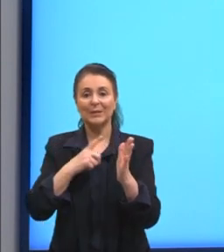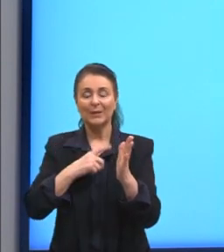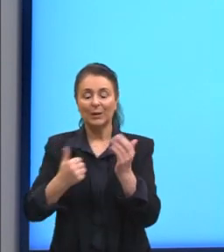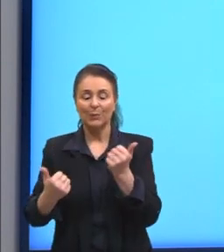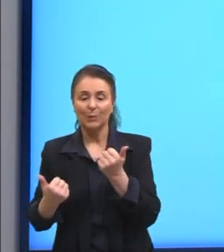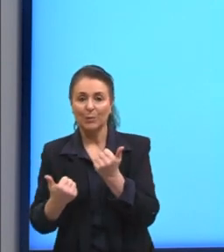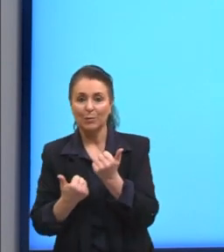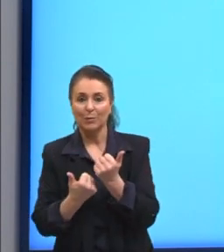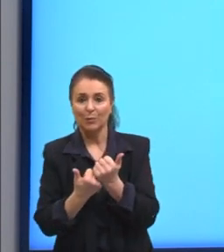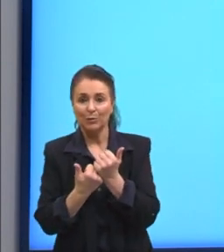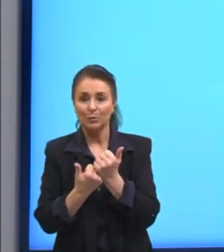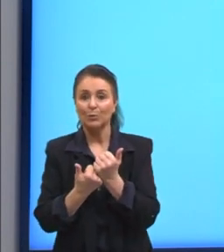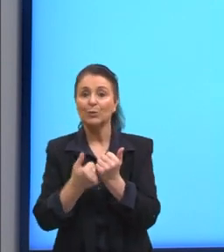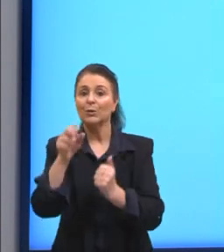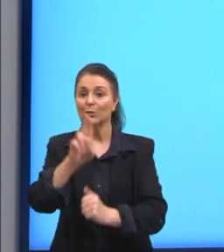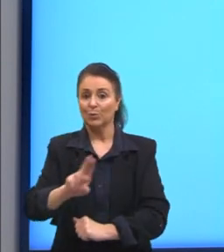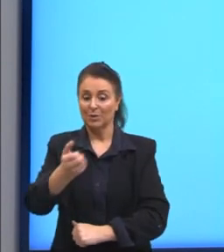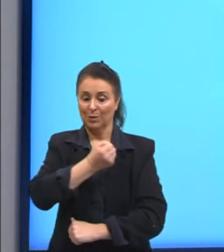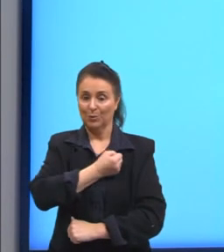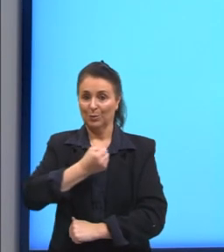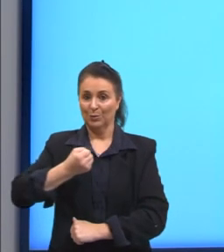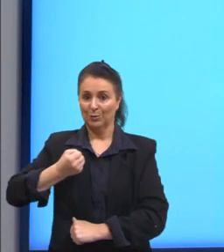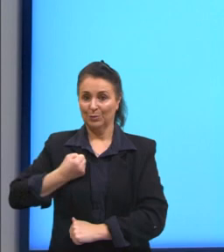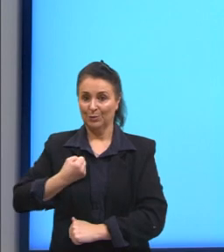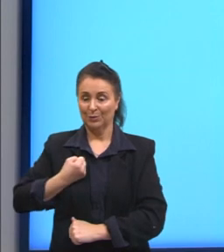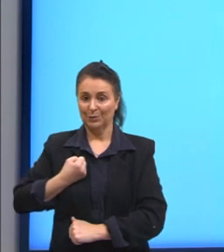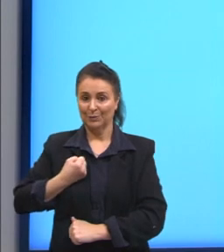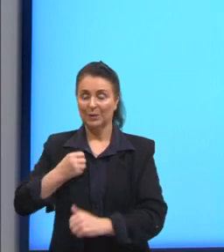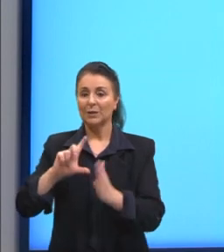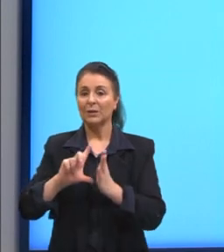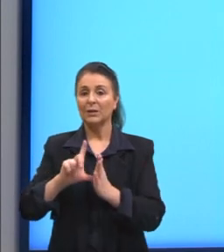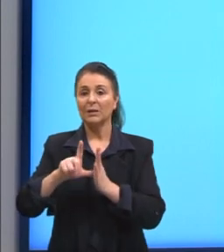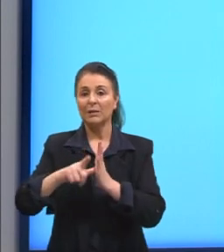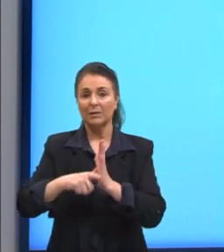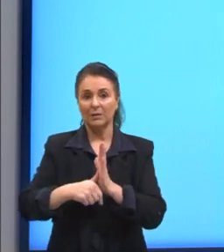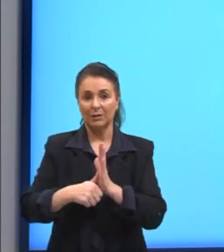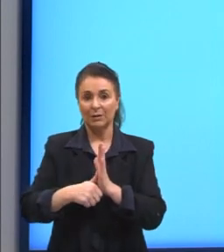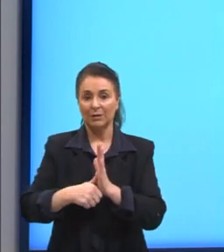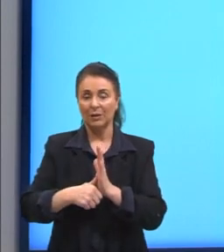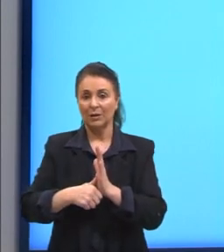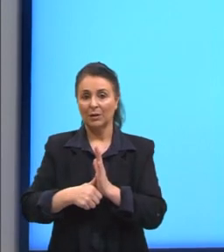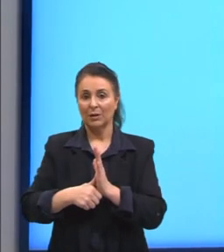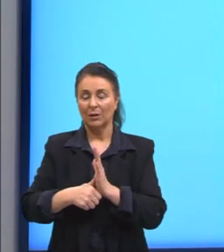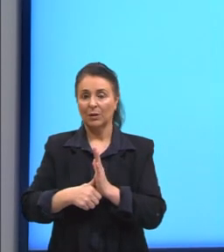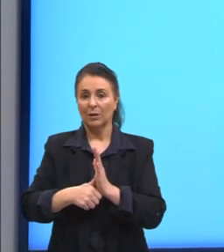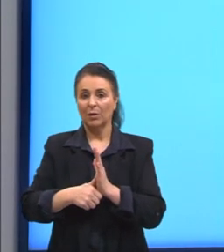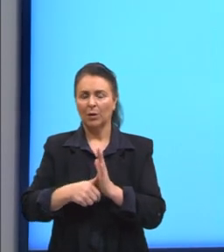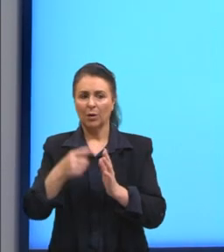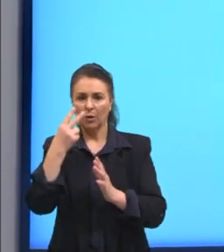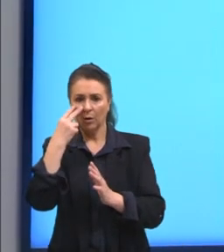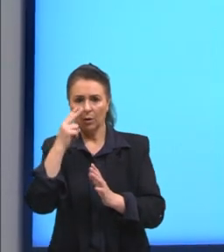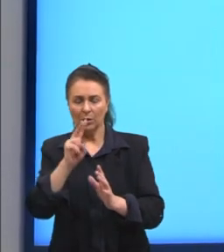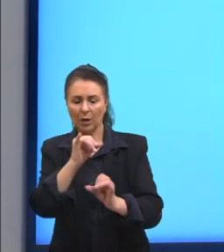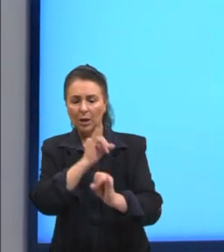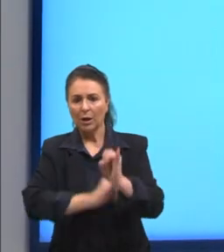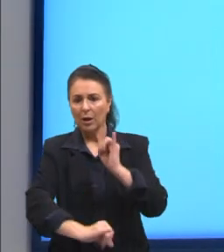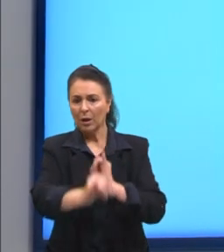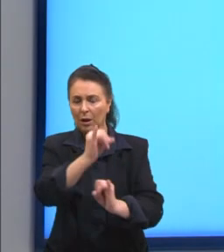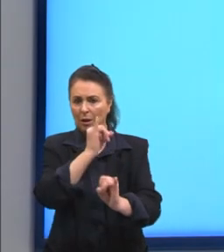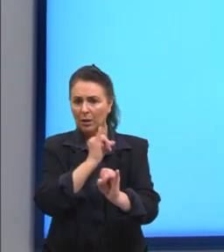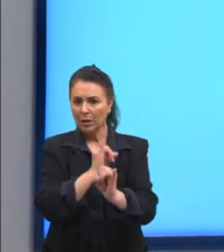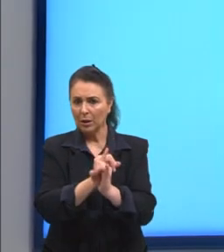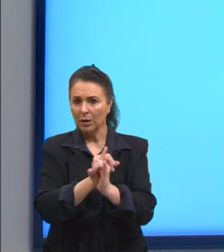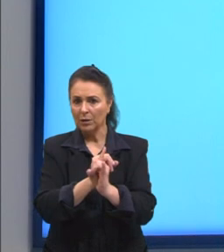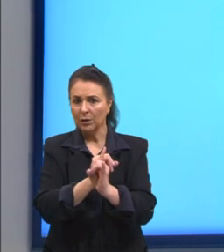aposto enumerativo. Depois, olha essa internet. Essa internet, eu fui ler o